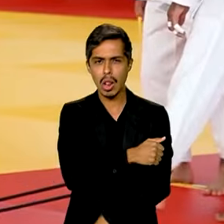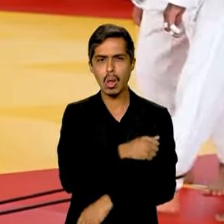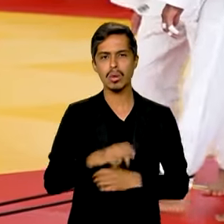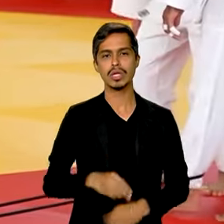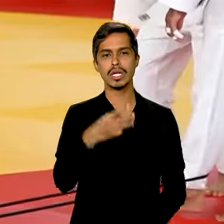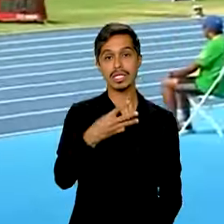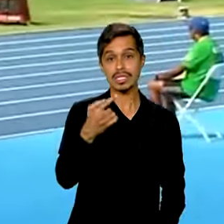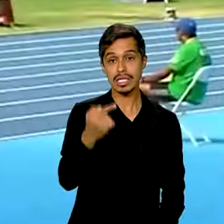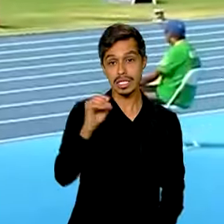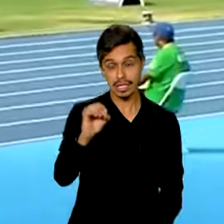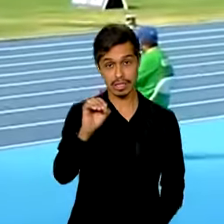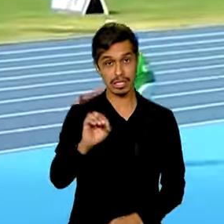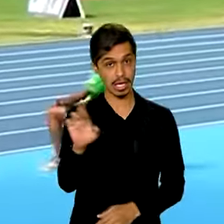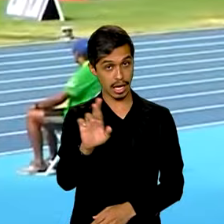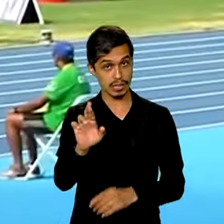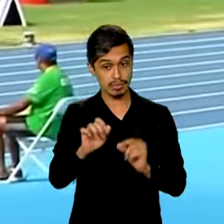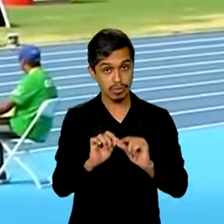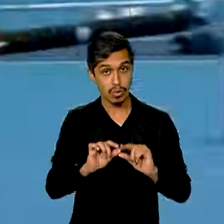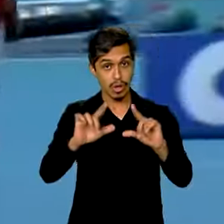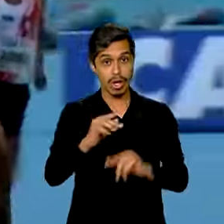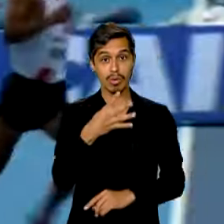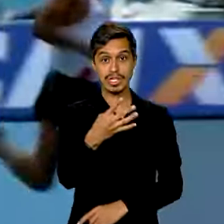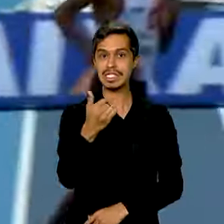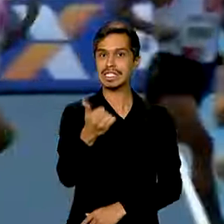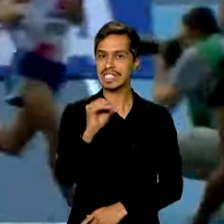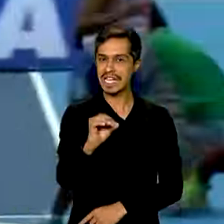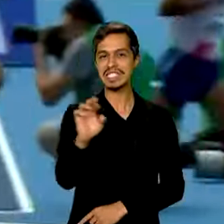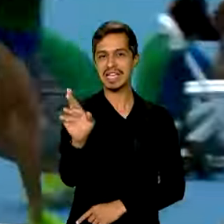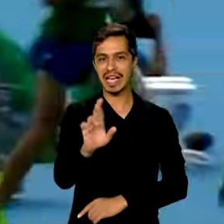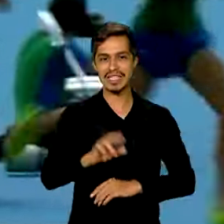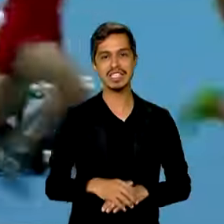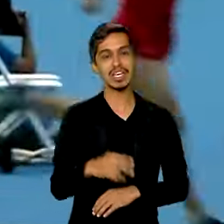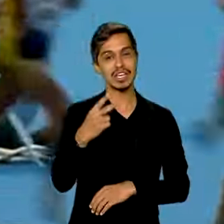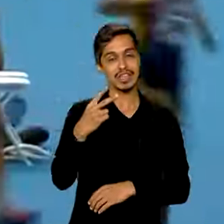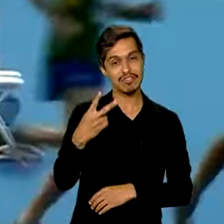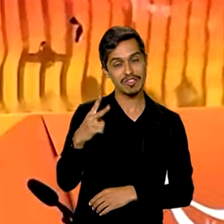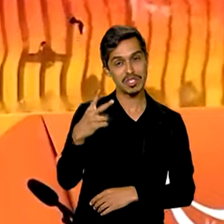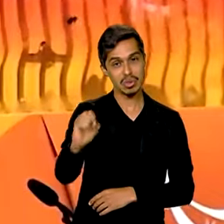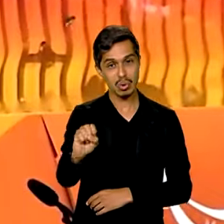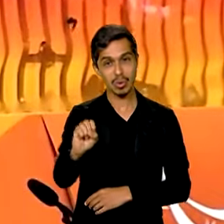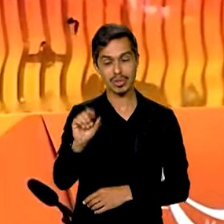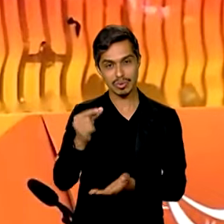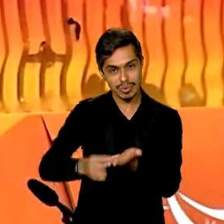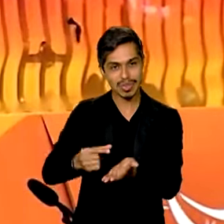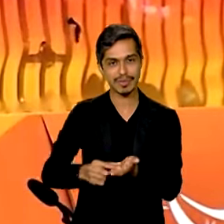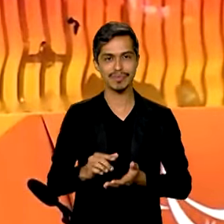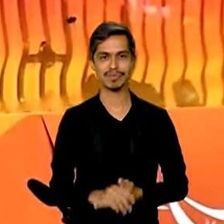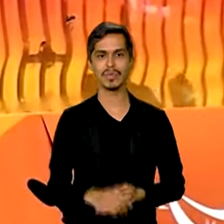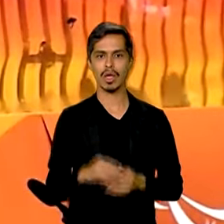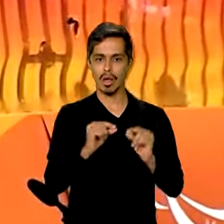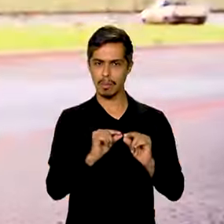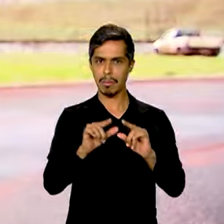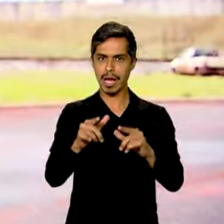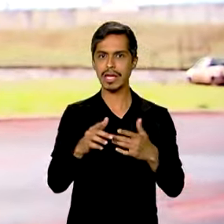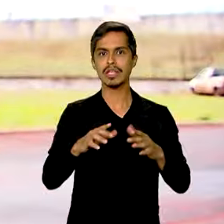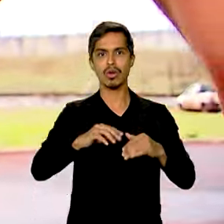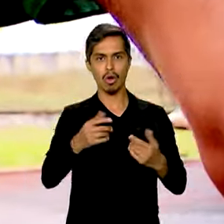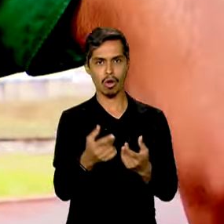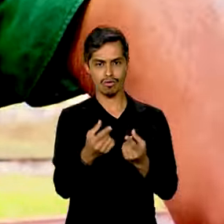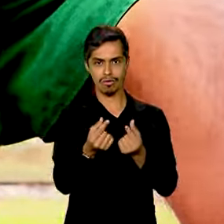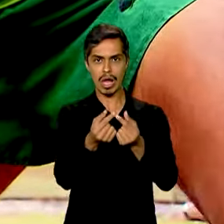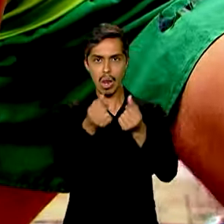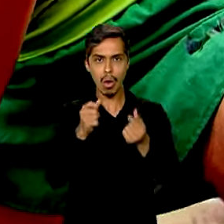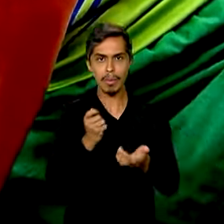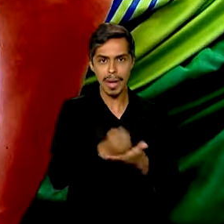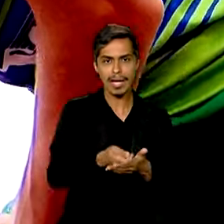370 reais para 410 reais e 28 centavos já o maior valor da categoria a